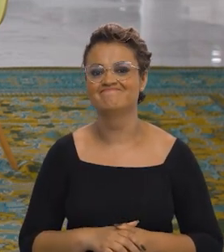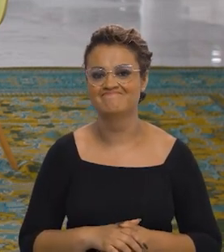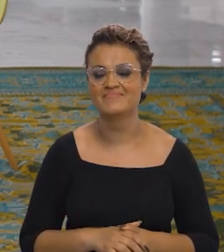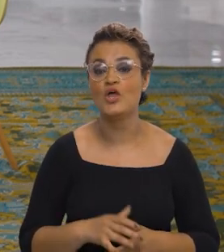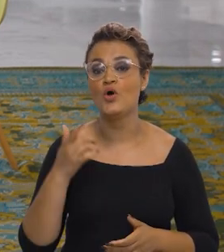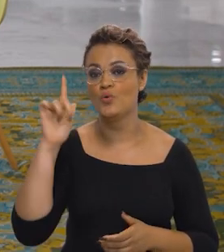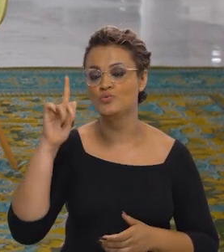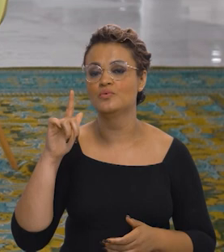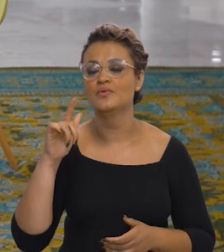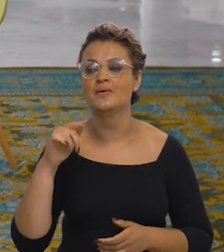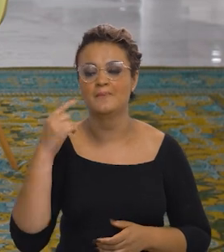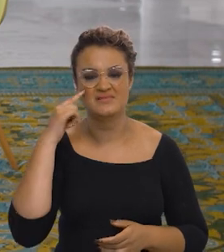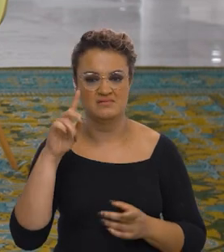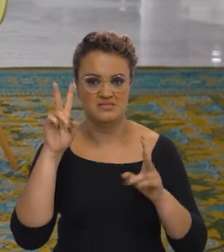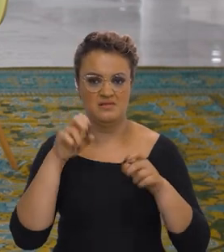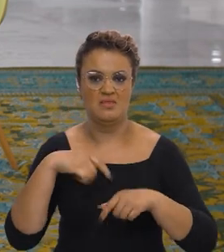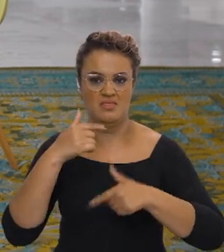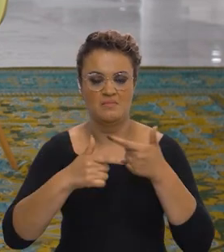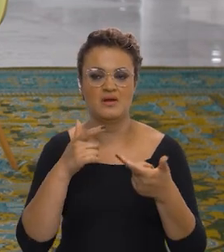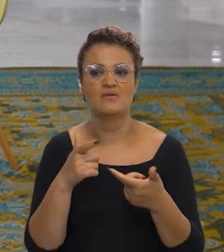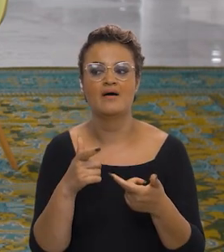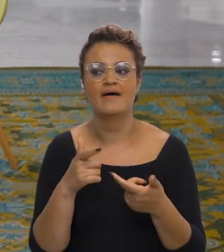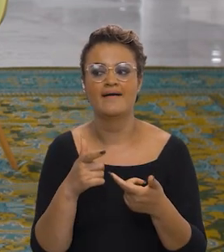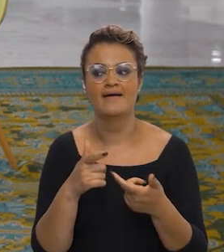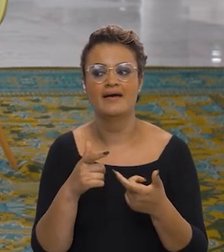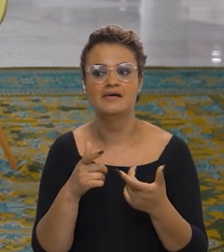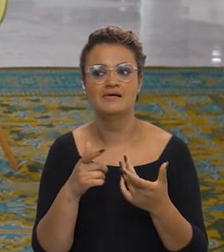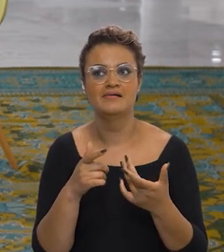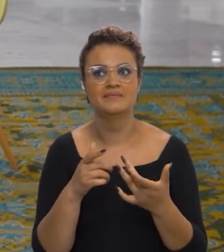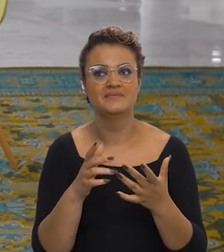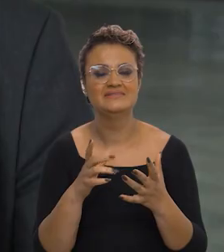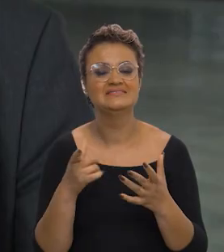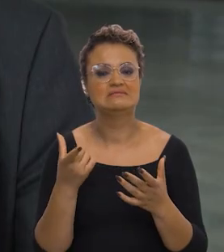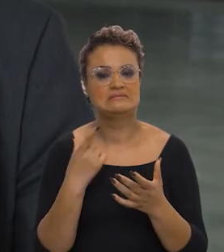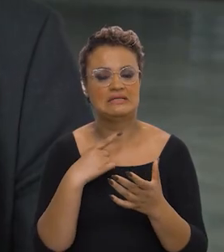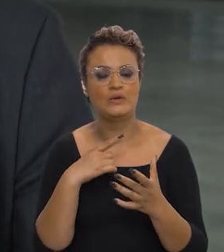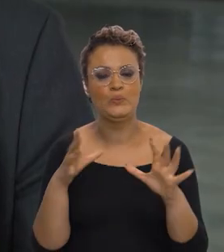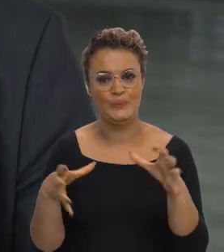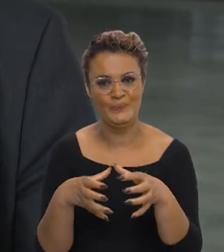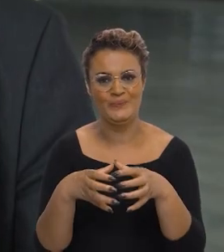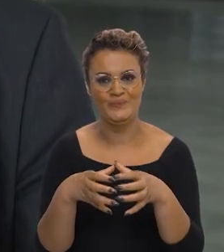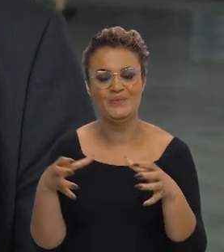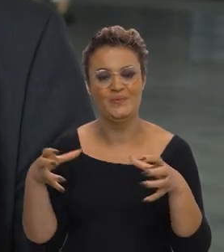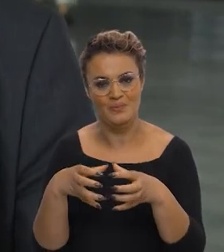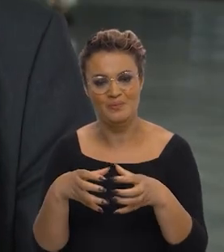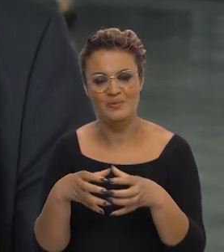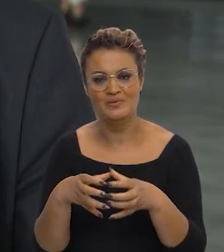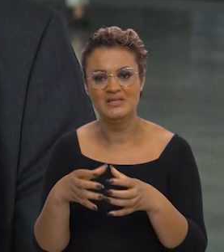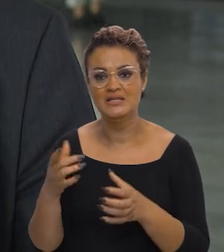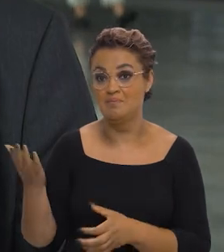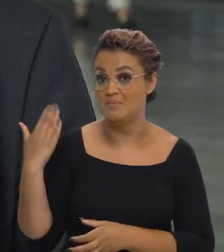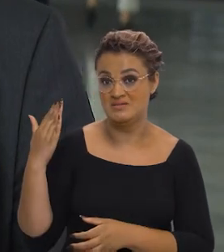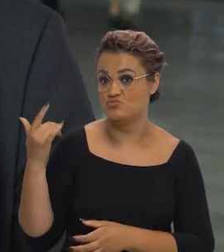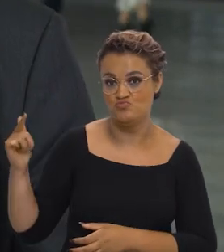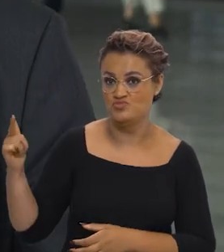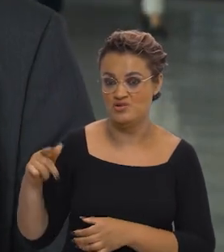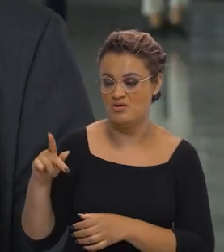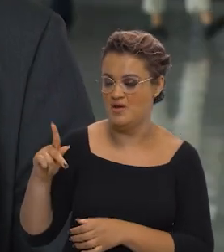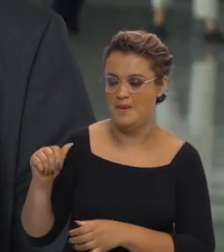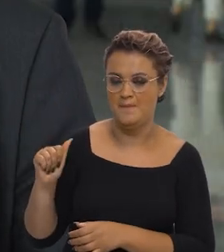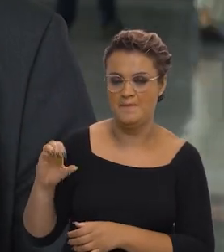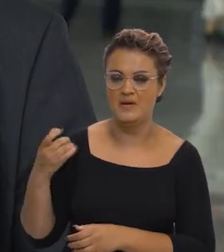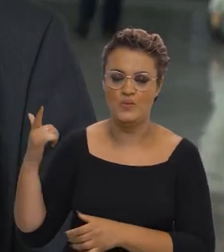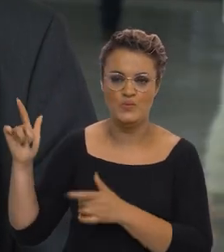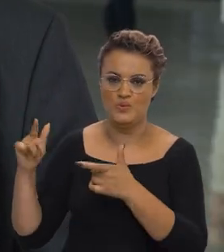a outra medida, aproveitando a questão do emprego, é também uma comissão que essa não existia nos